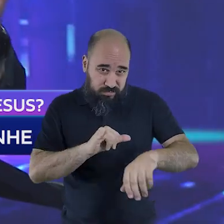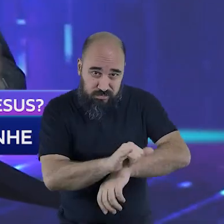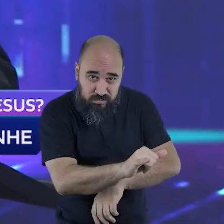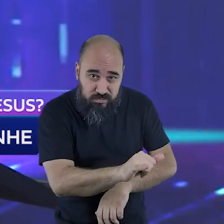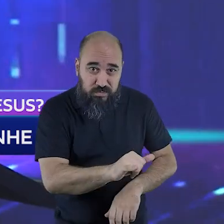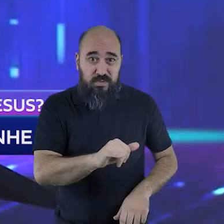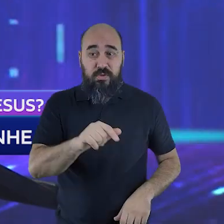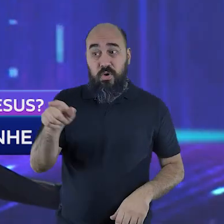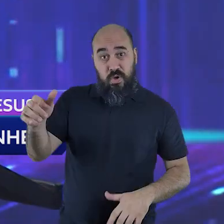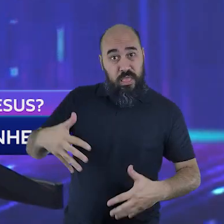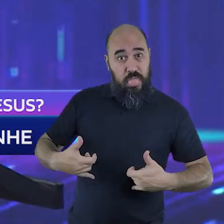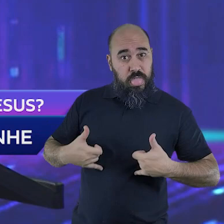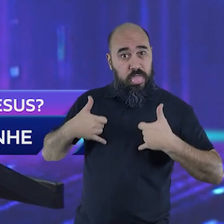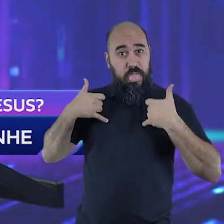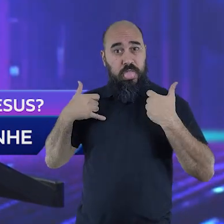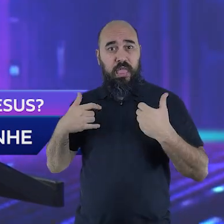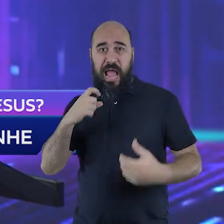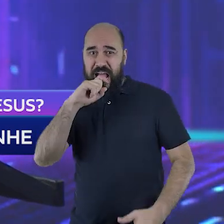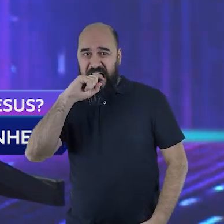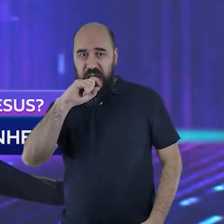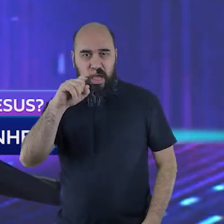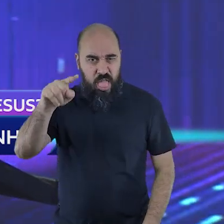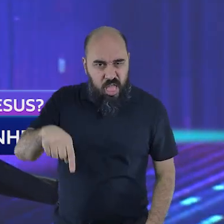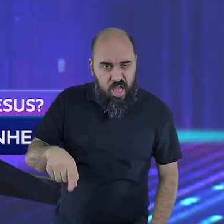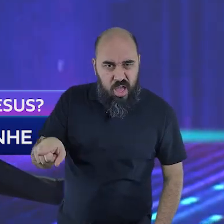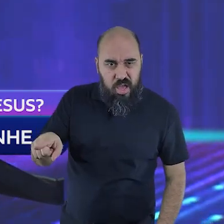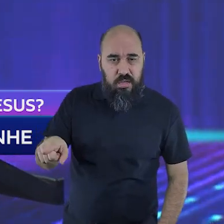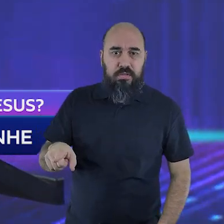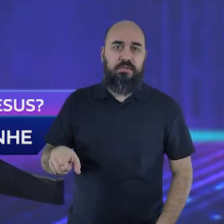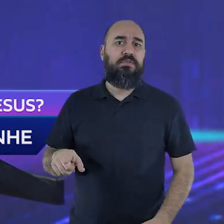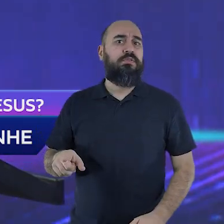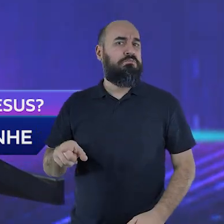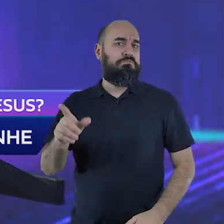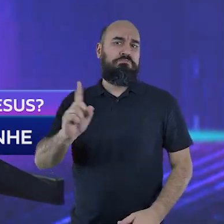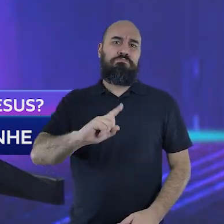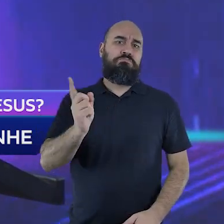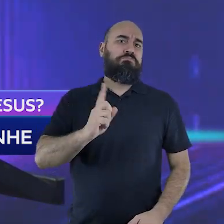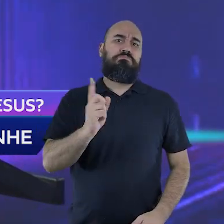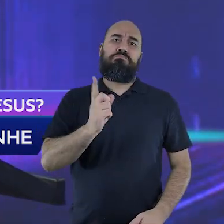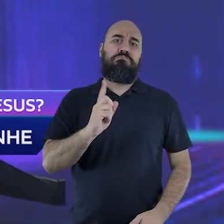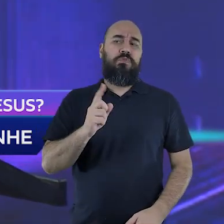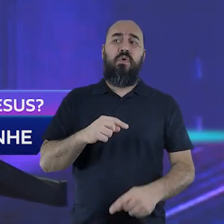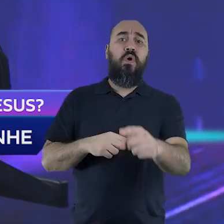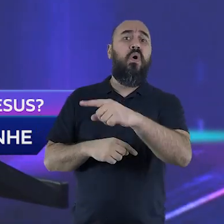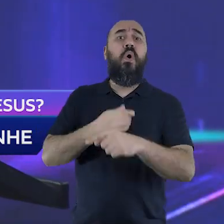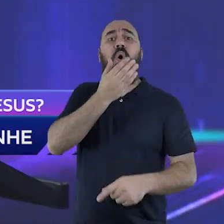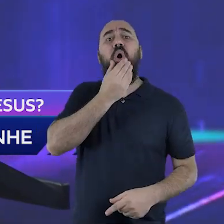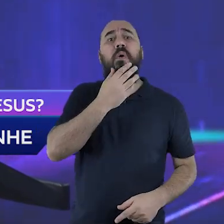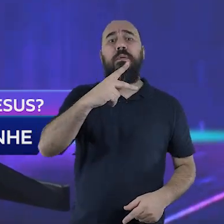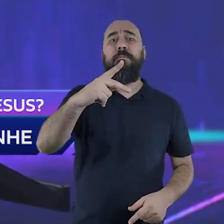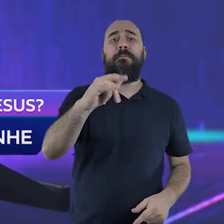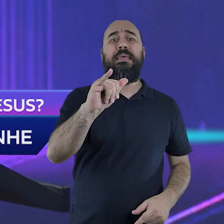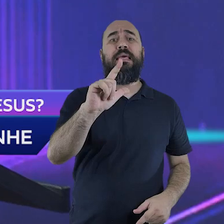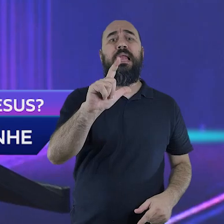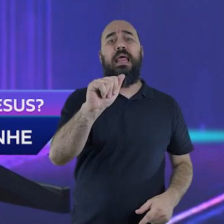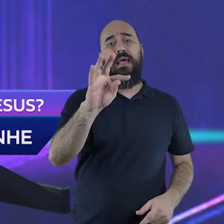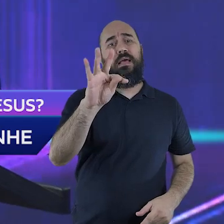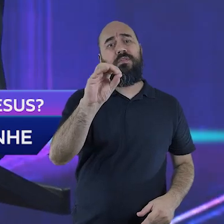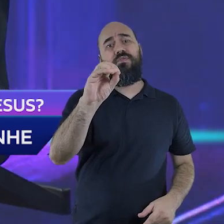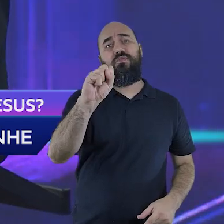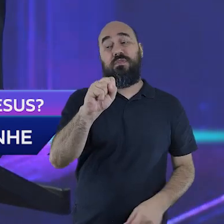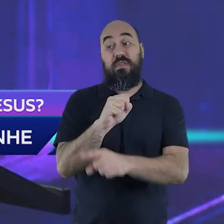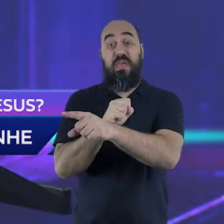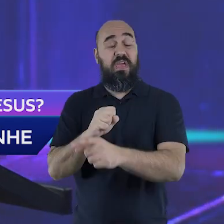inveja dos sacerdotes. Nem a covardia de Pôncio Pilatos, que foi indiferente diante de um inocente.